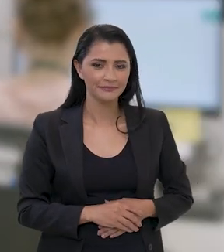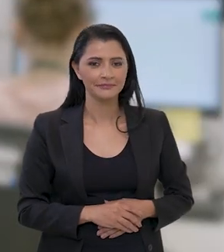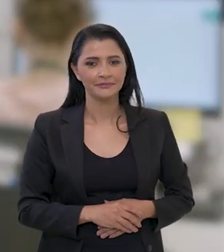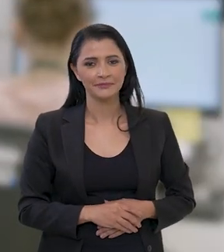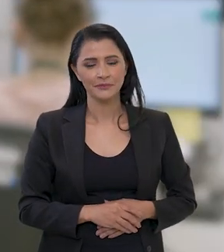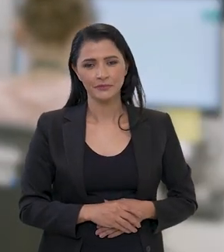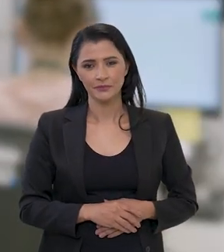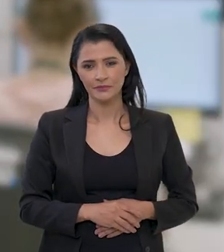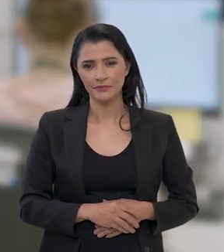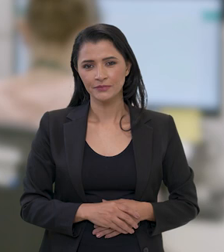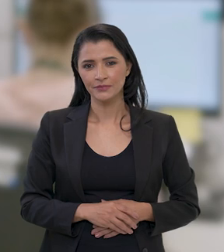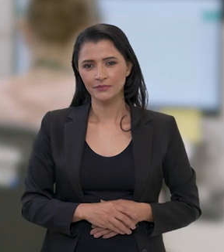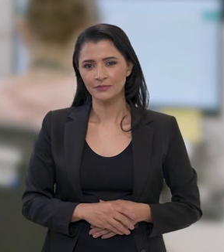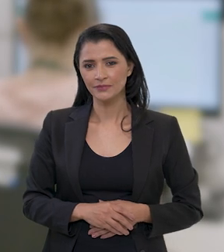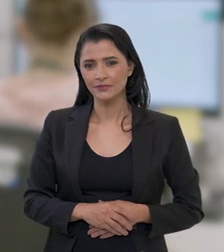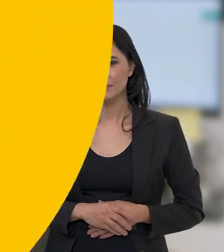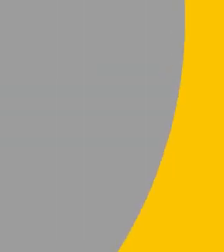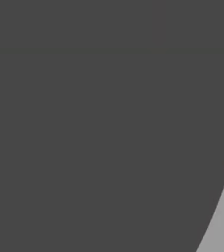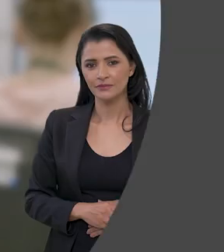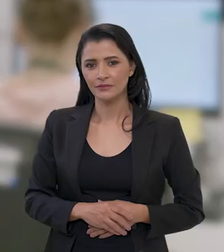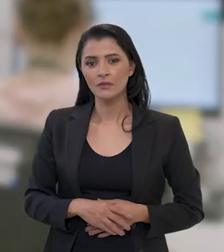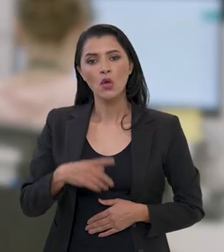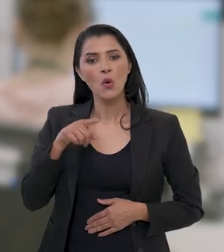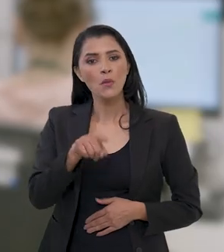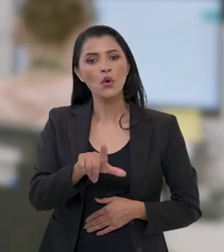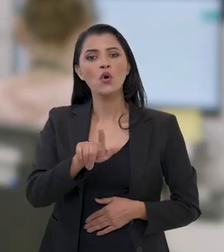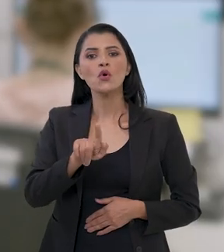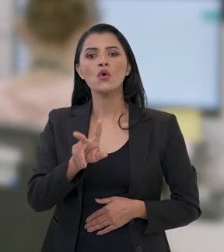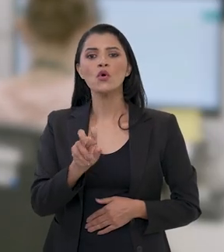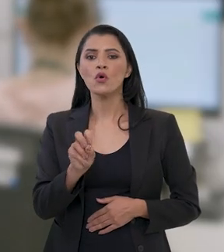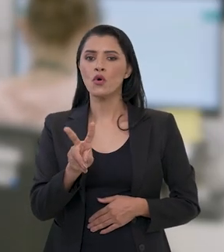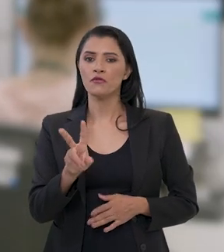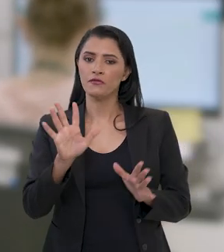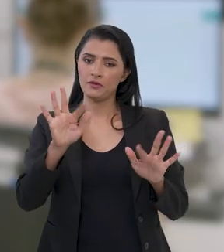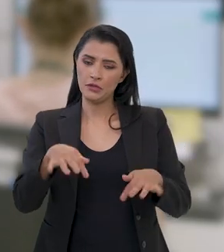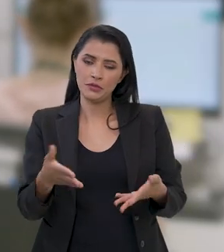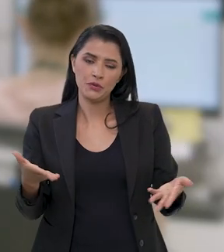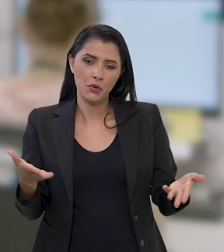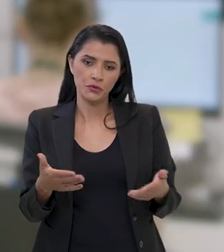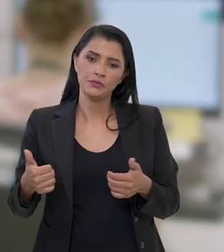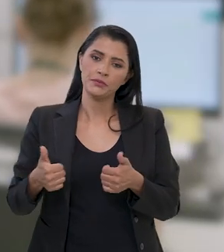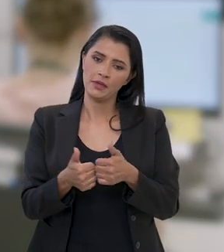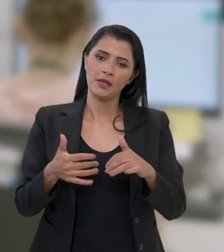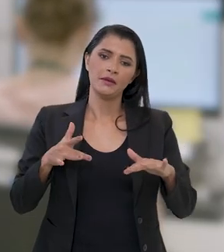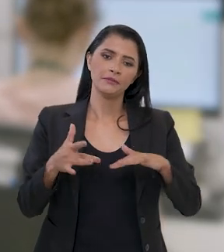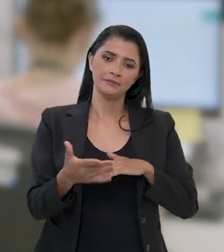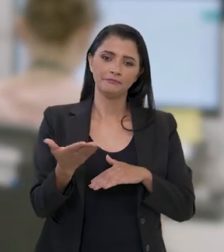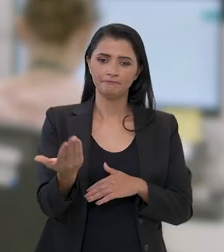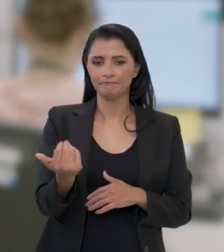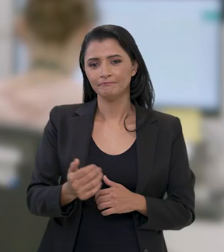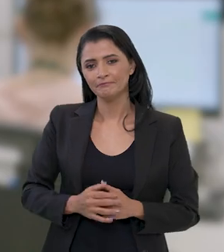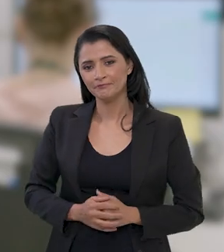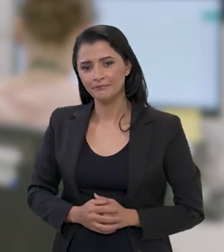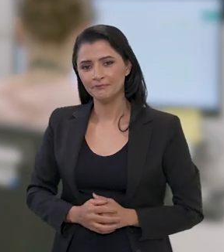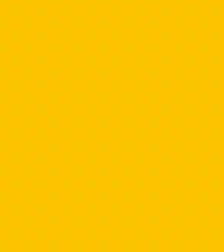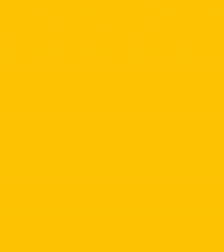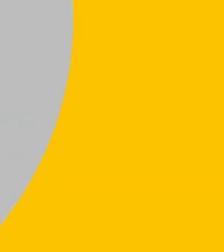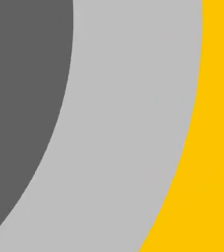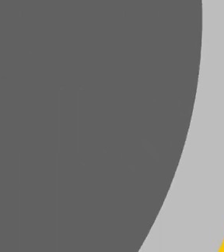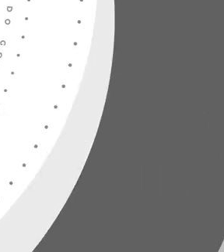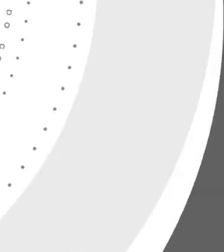maismedicos.gov.br. E o Ponto Gov de hoje fica por aqui. Siga com a gente nas redes sociais.